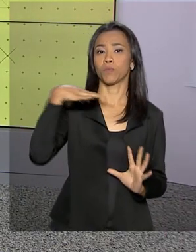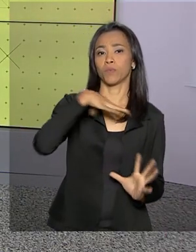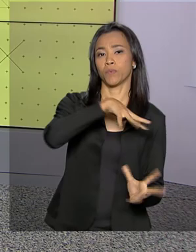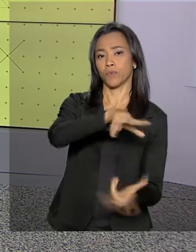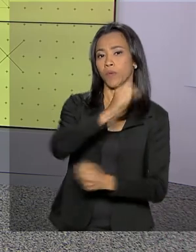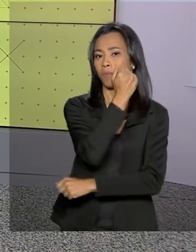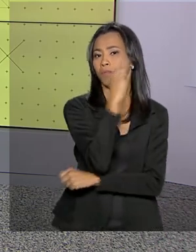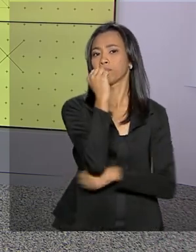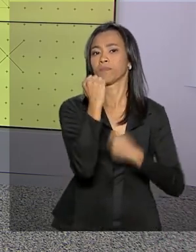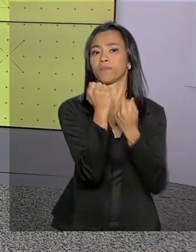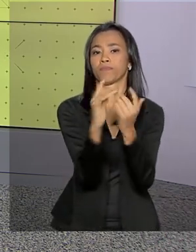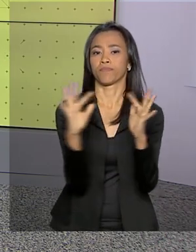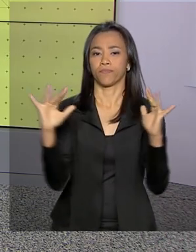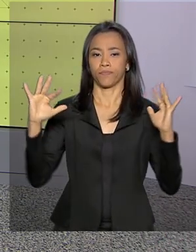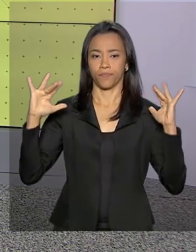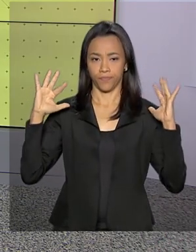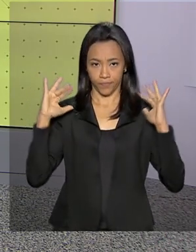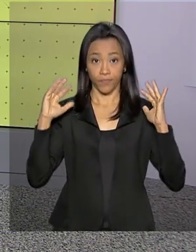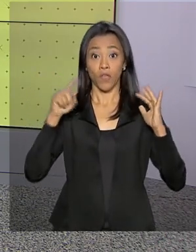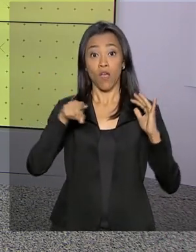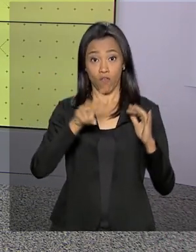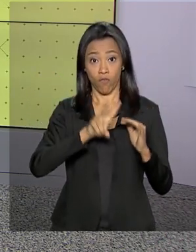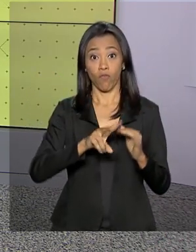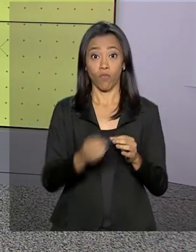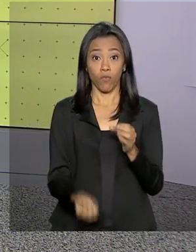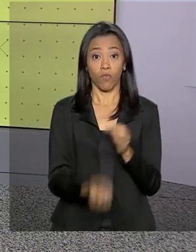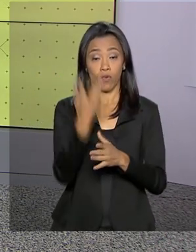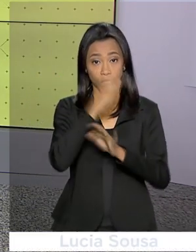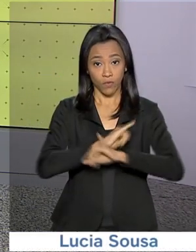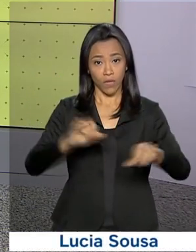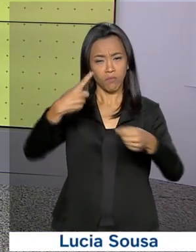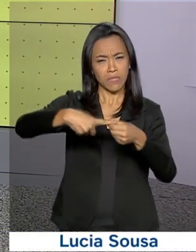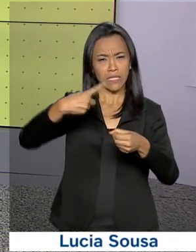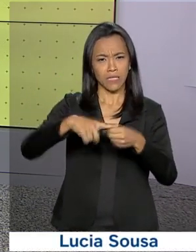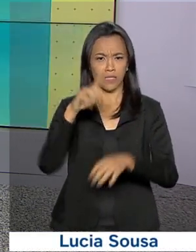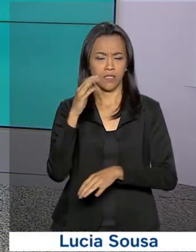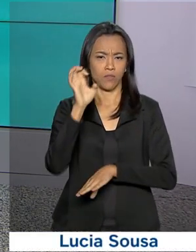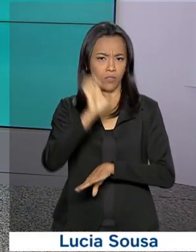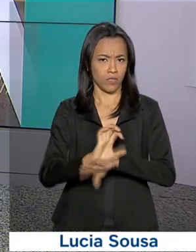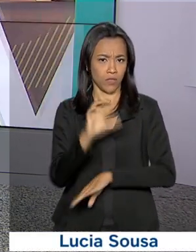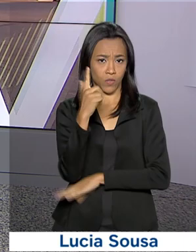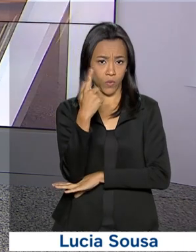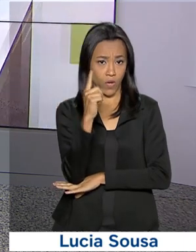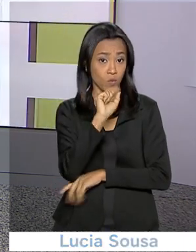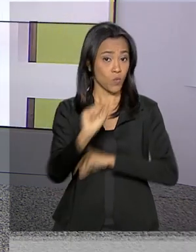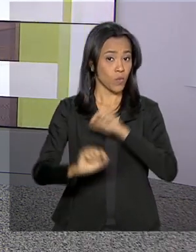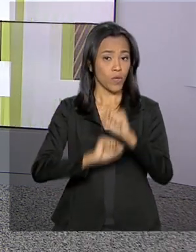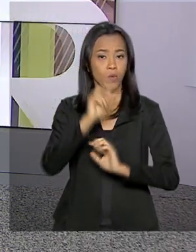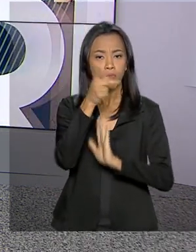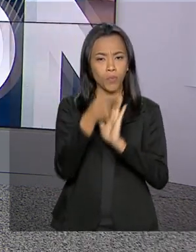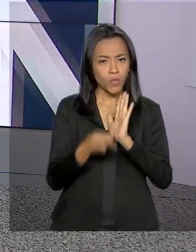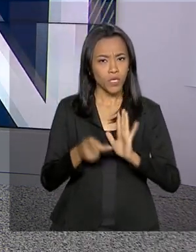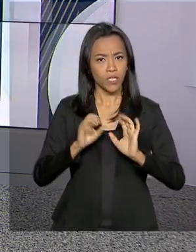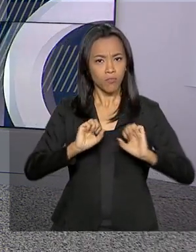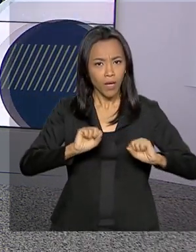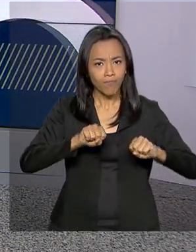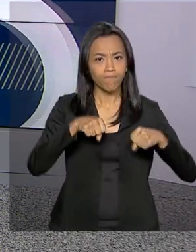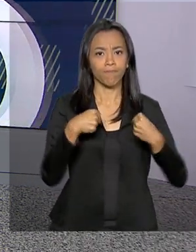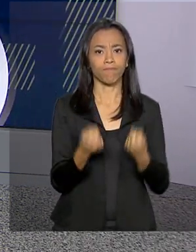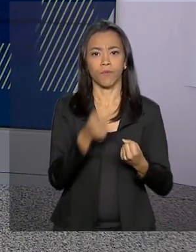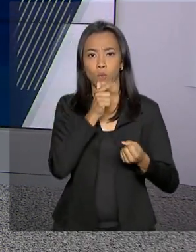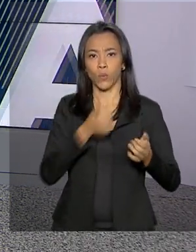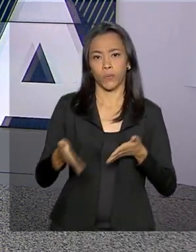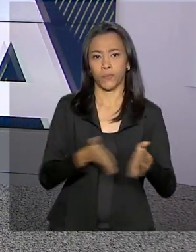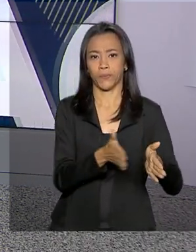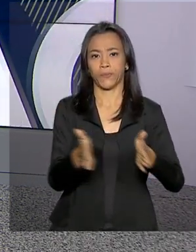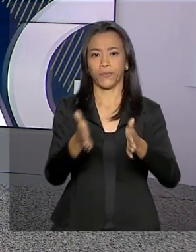comemorar a data, foi lançado na cidade de Aragaças, em Goiás, o projeto de revitalização do Rio Araguaia. O presidente Jair